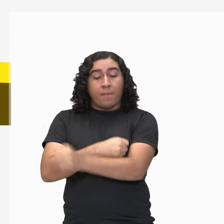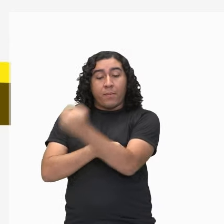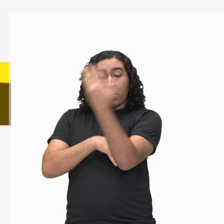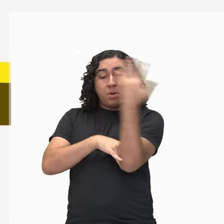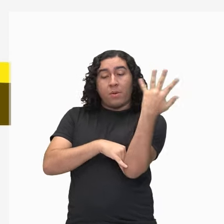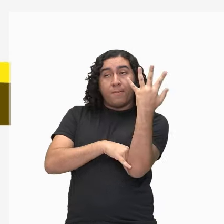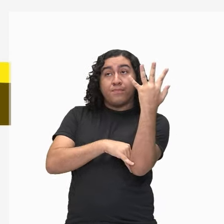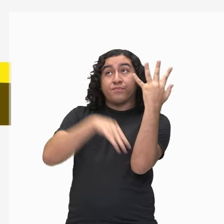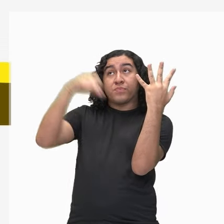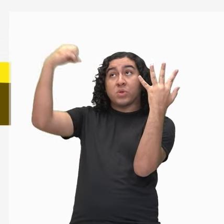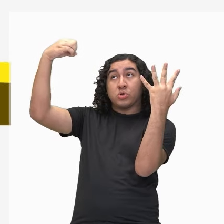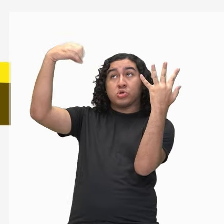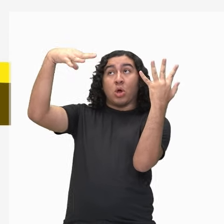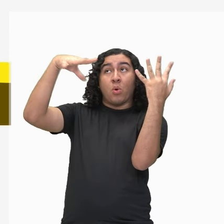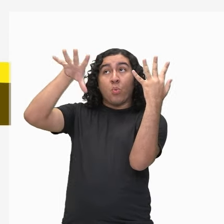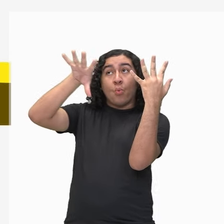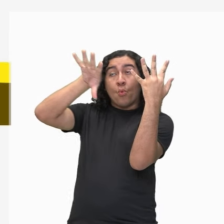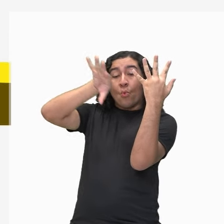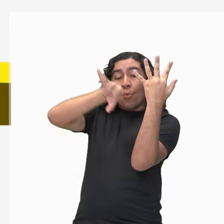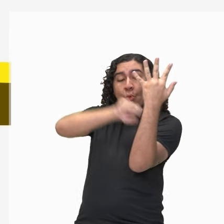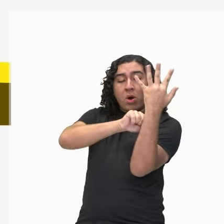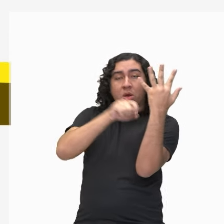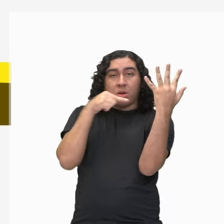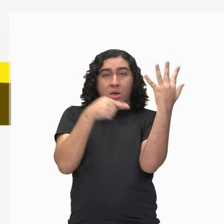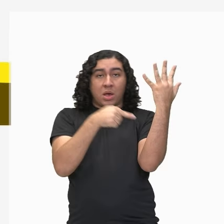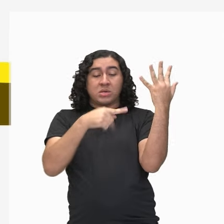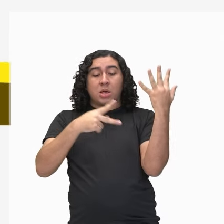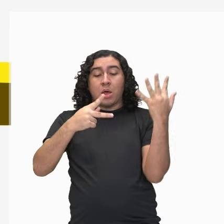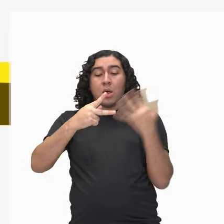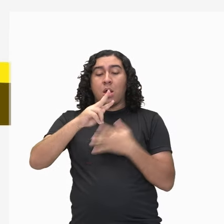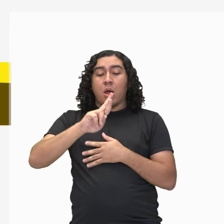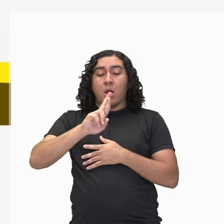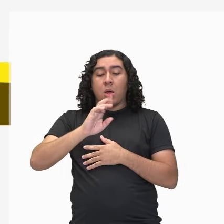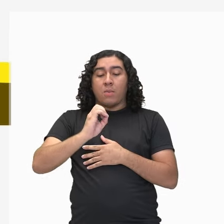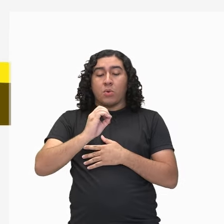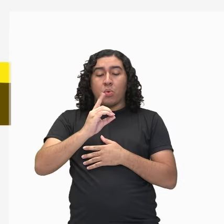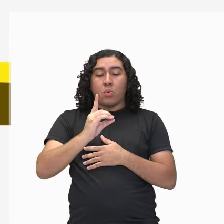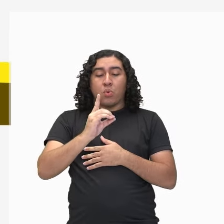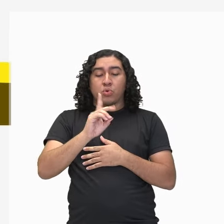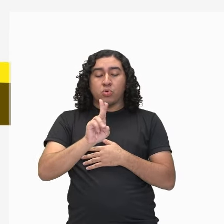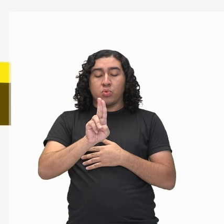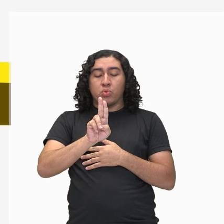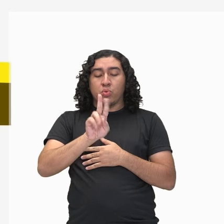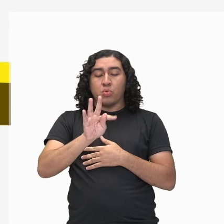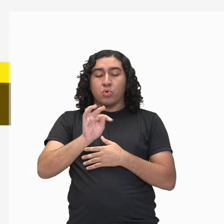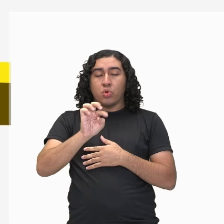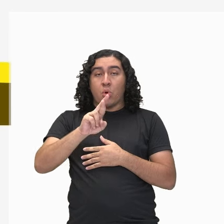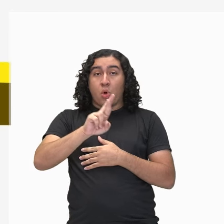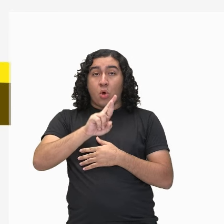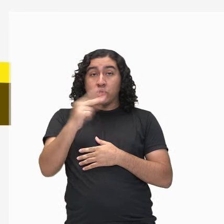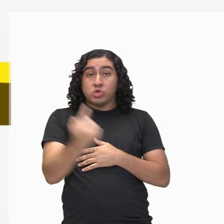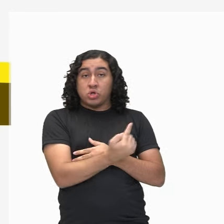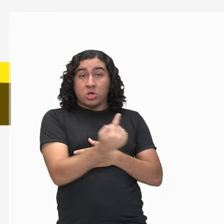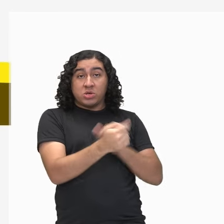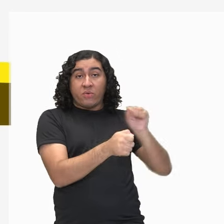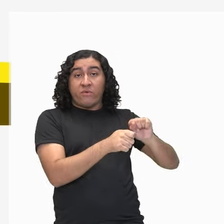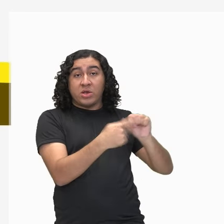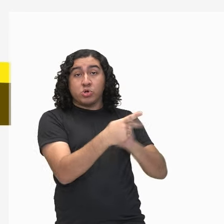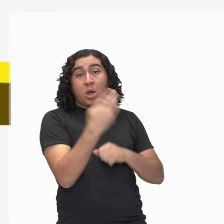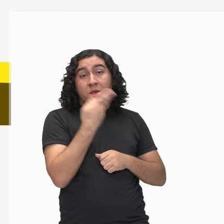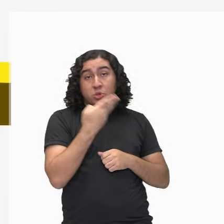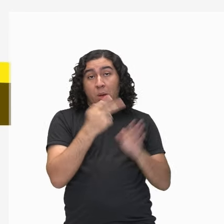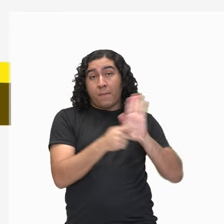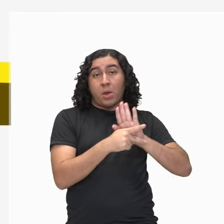produtor, que são as plantas, são as algas, que realizam ali a produção do seu açúcar, eles